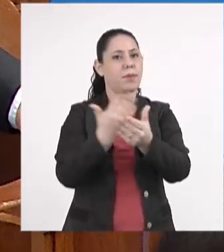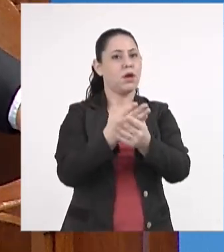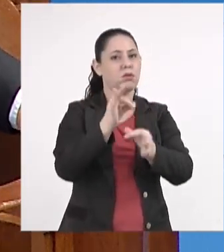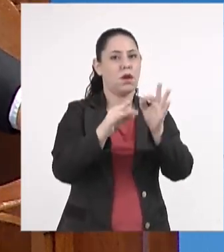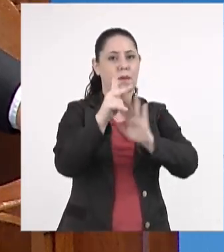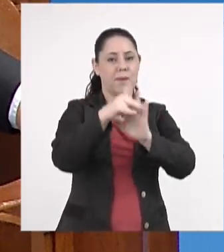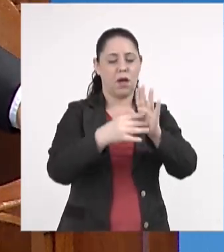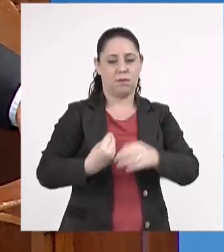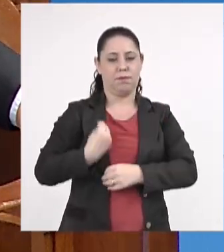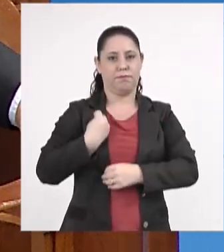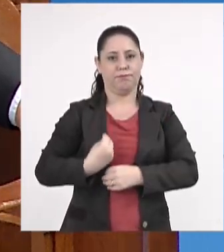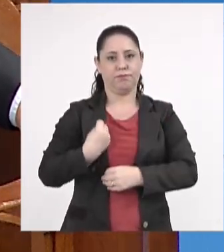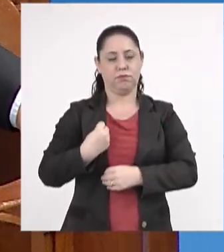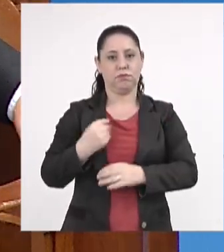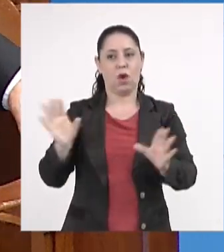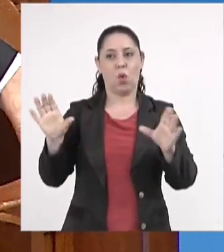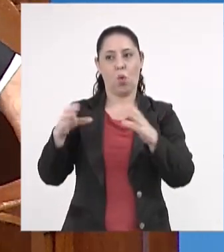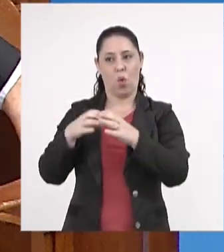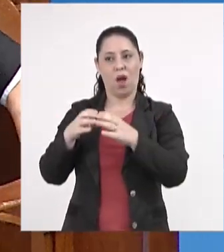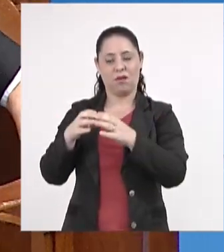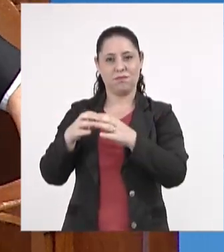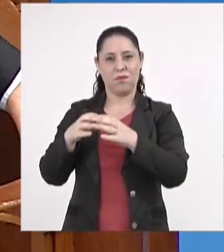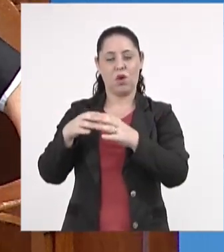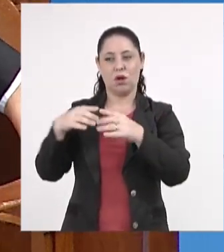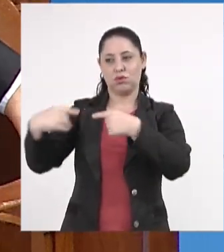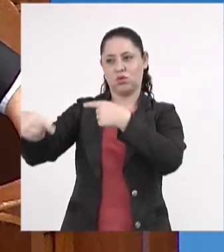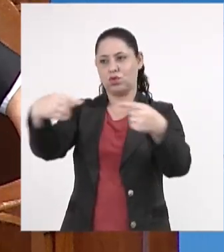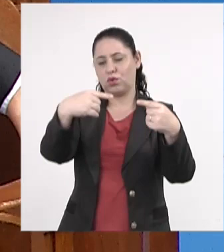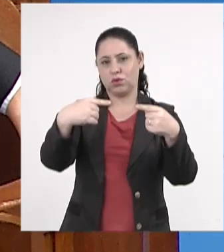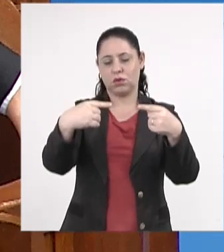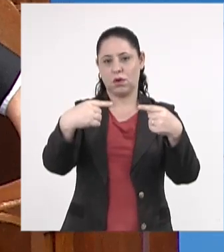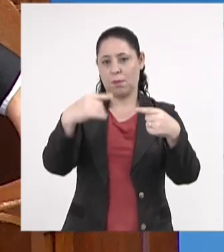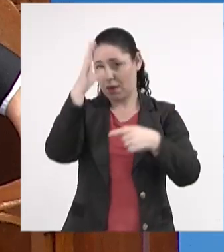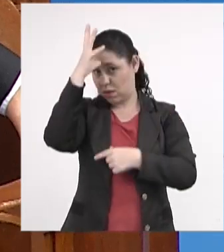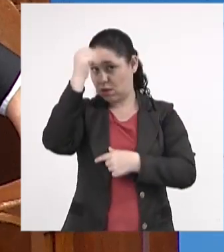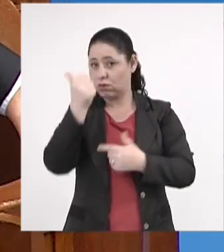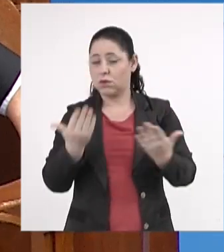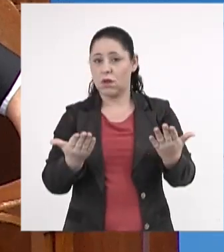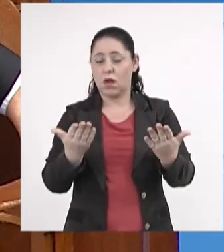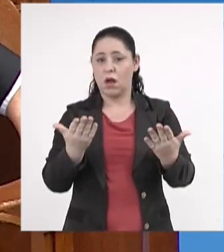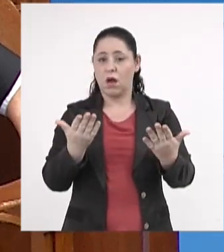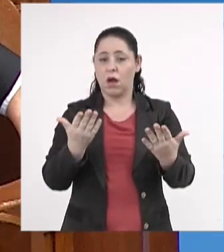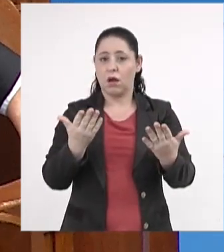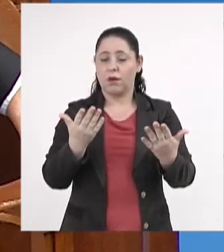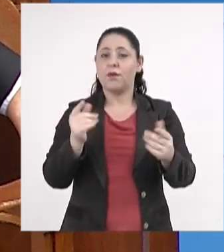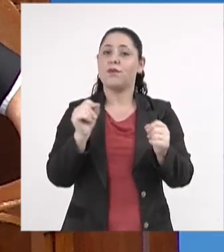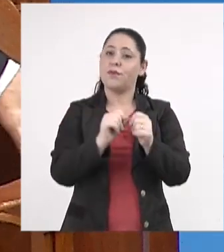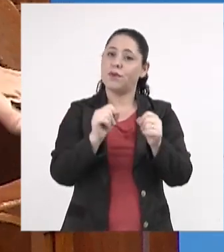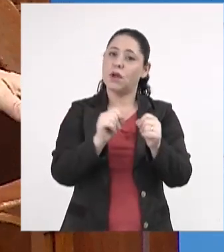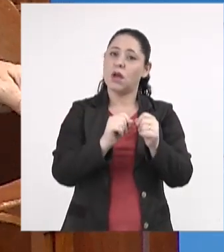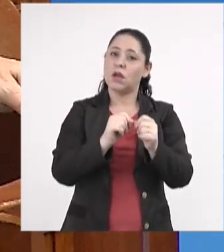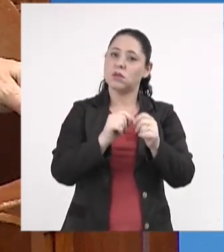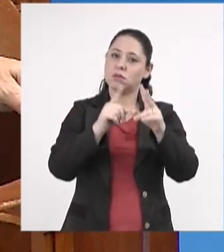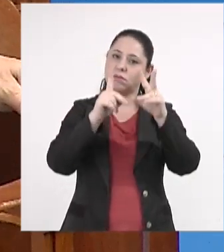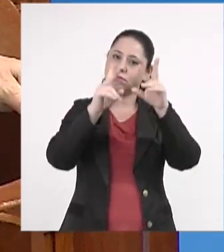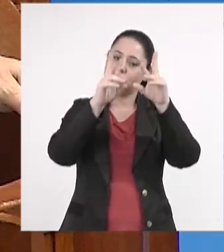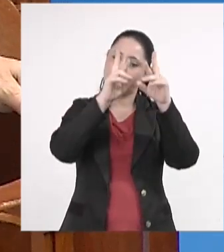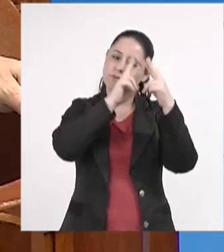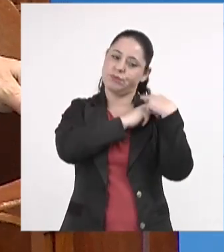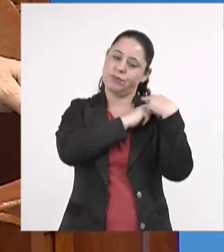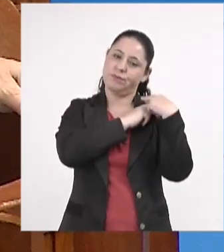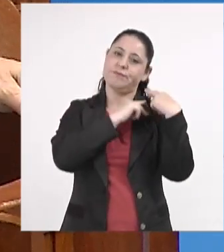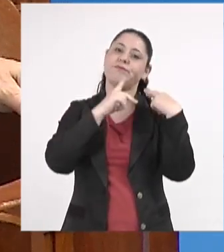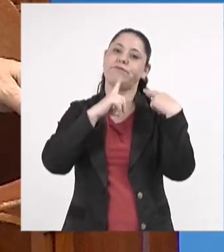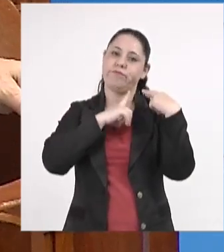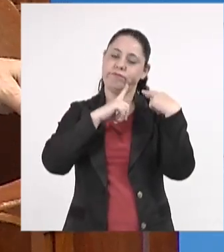participativo para que essas decisões sejam tomadas com responsabilidade.